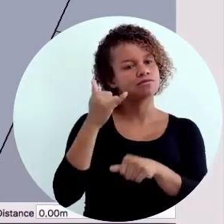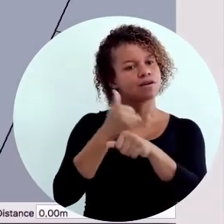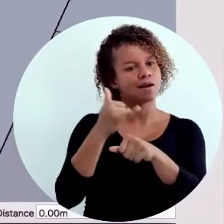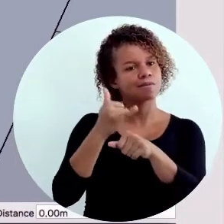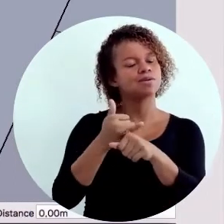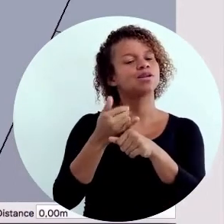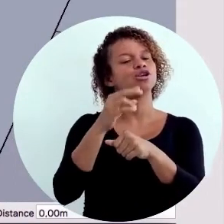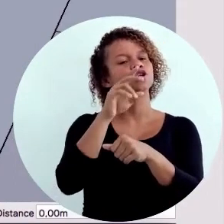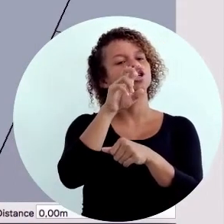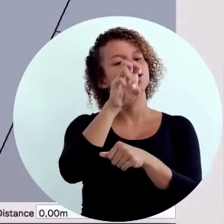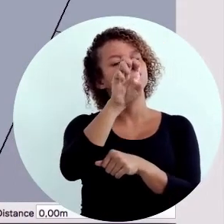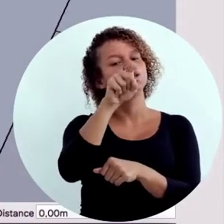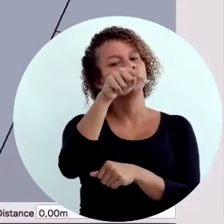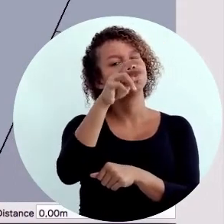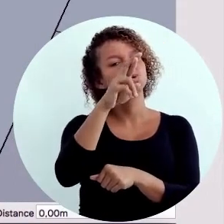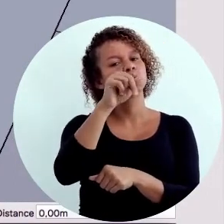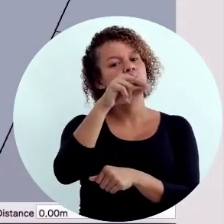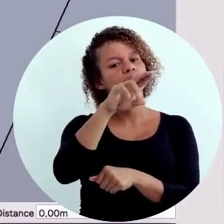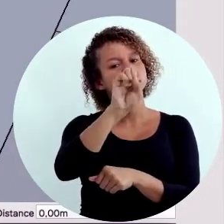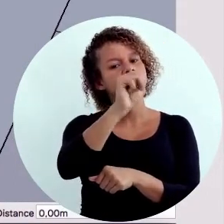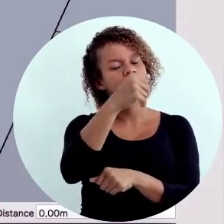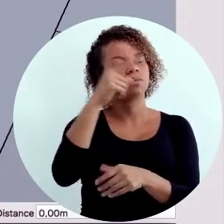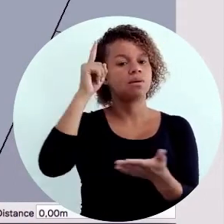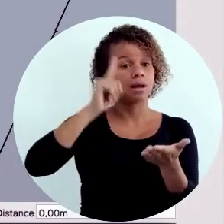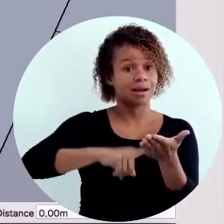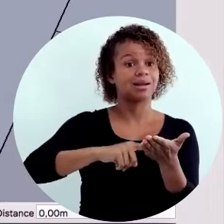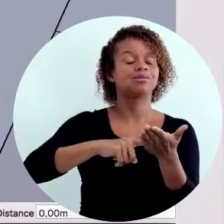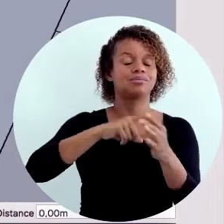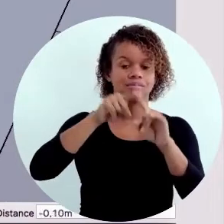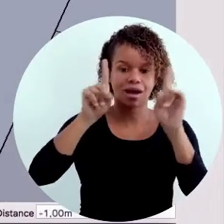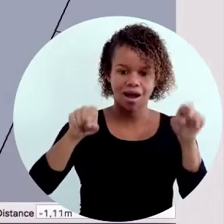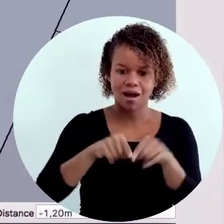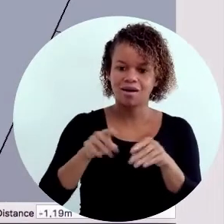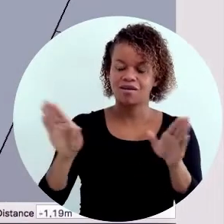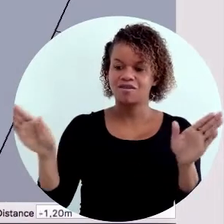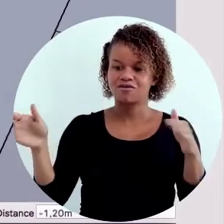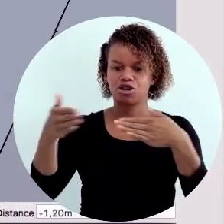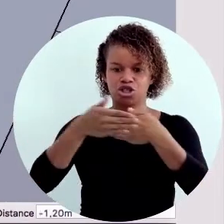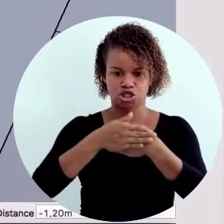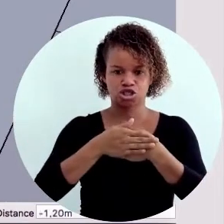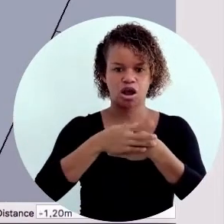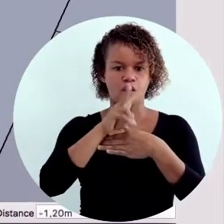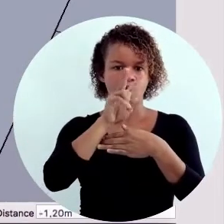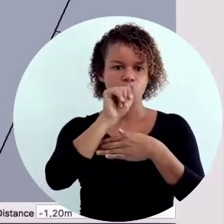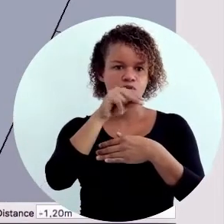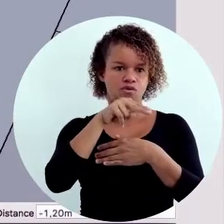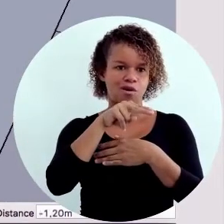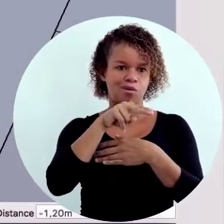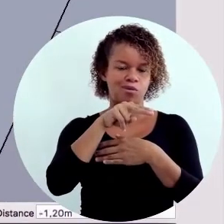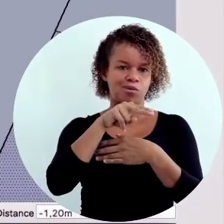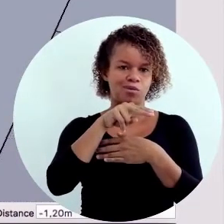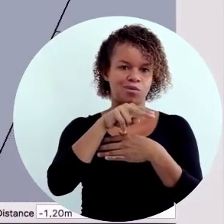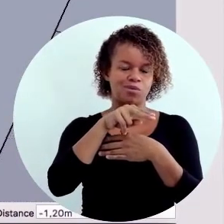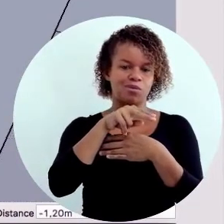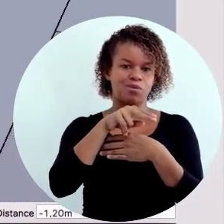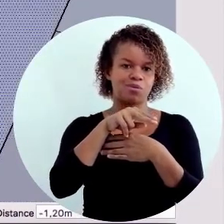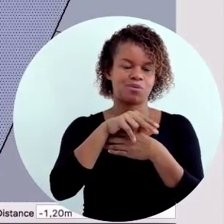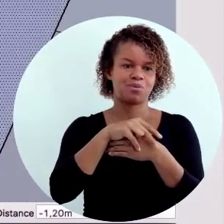E utilizando a ferramenta de extrusão. Eu clico sobre a área que vai fechar a janela. O vão.